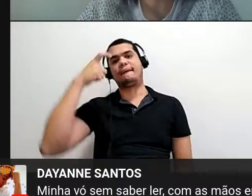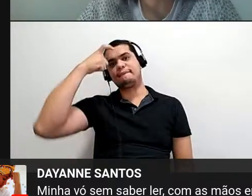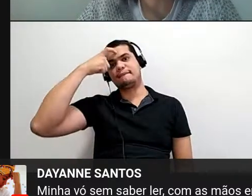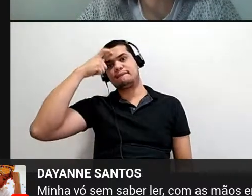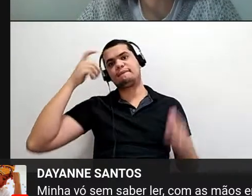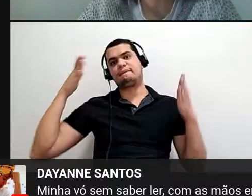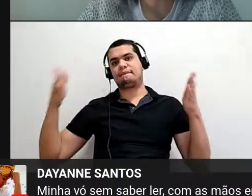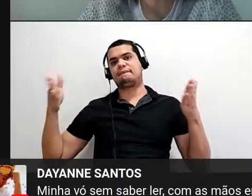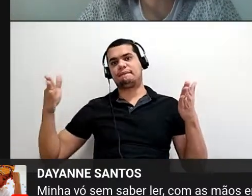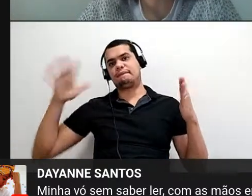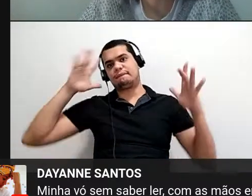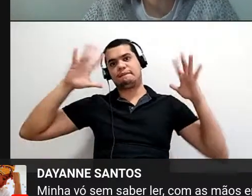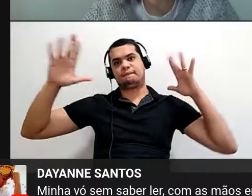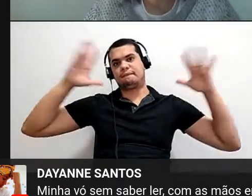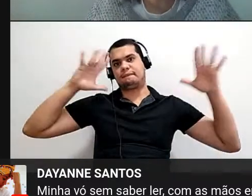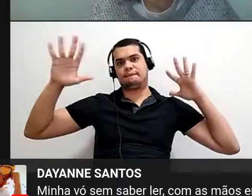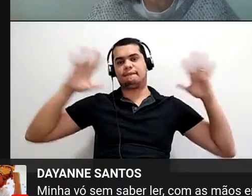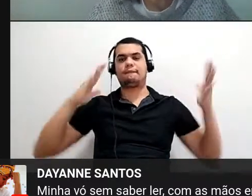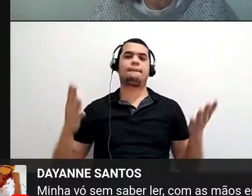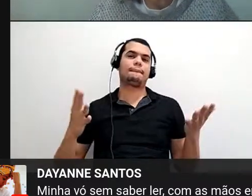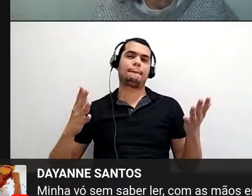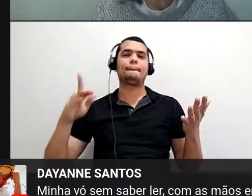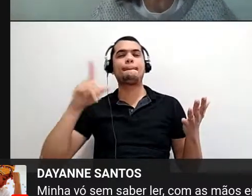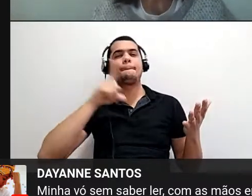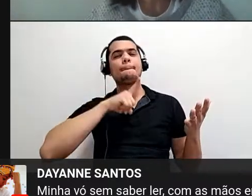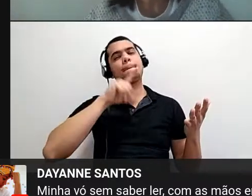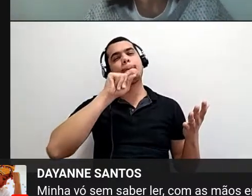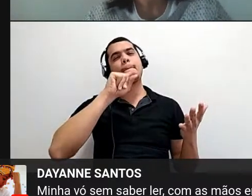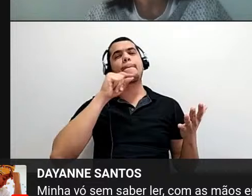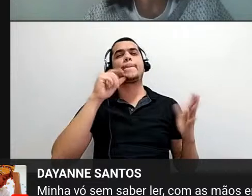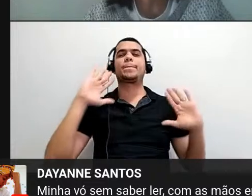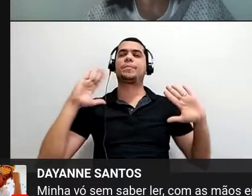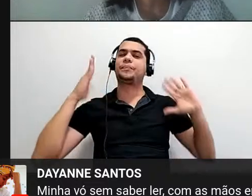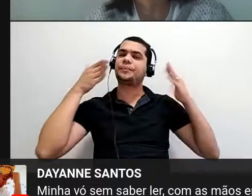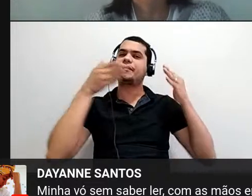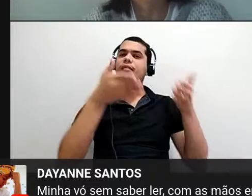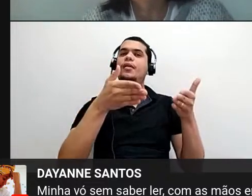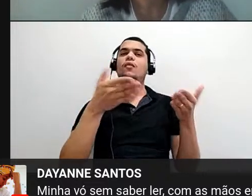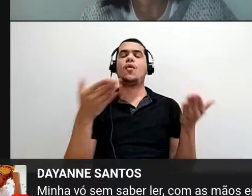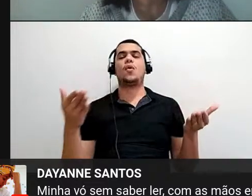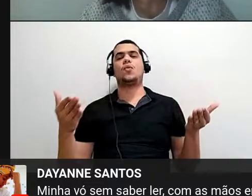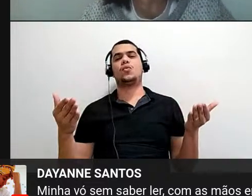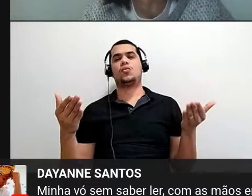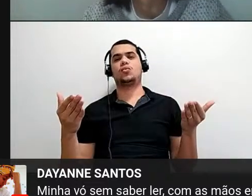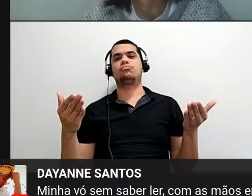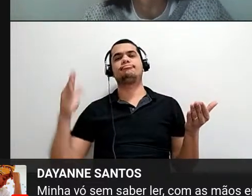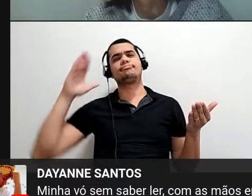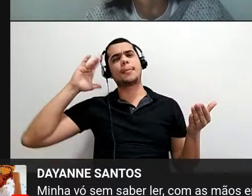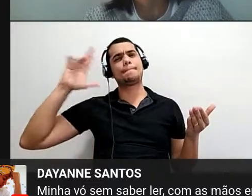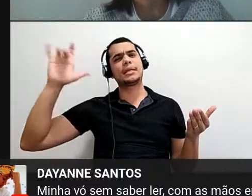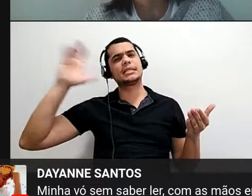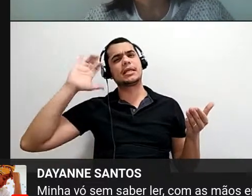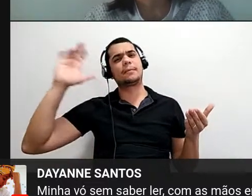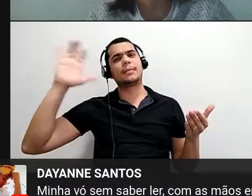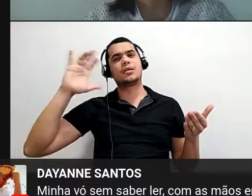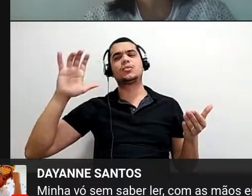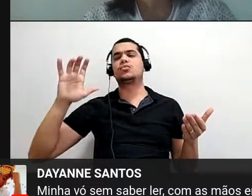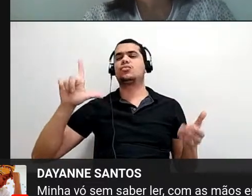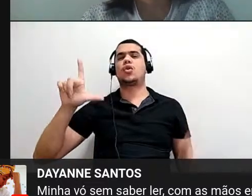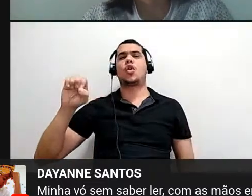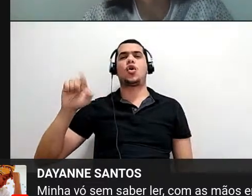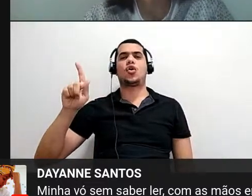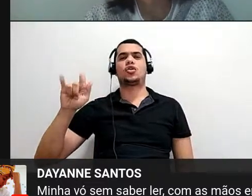que, digamos assim, tenha um foco num pensamento lógico, né?